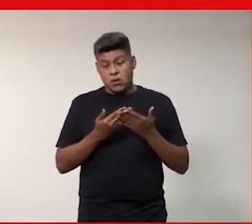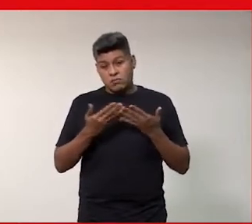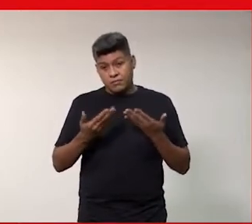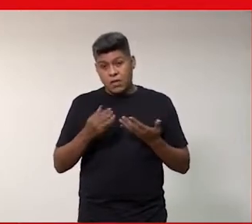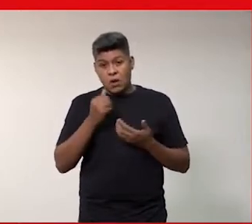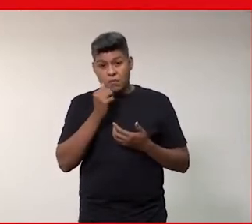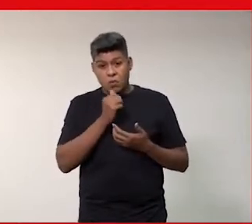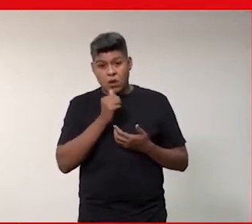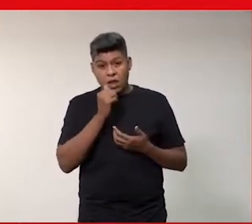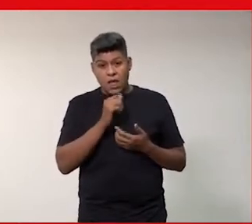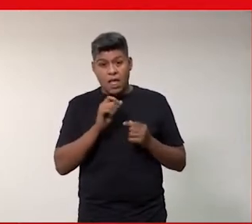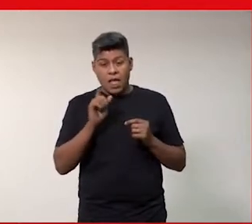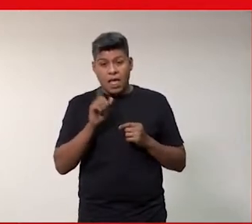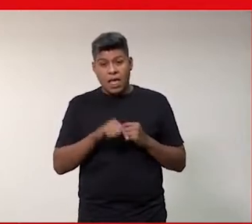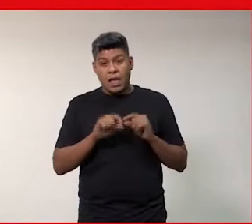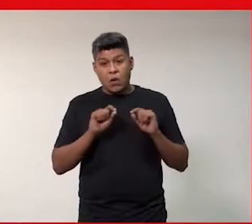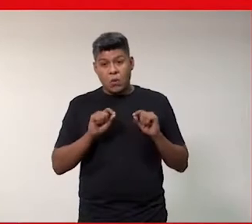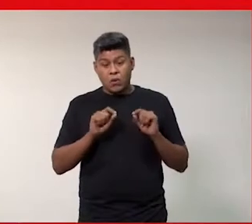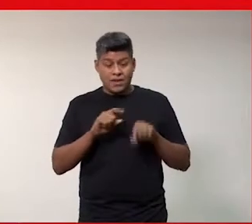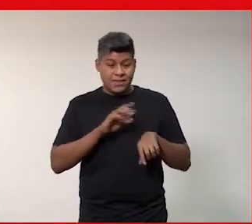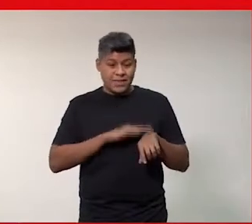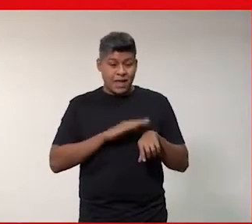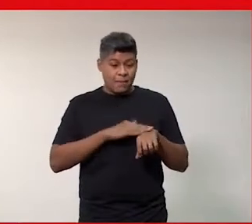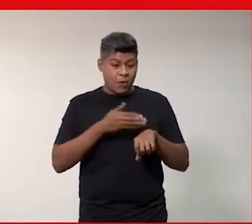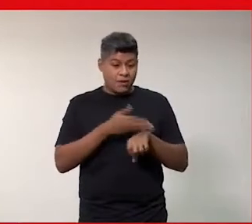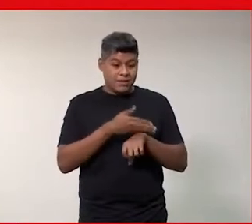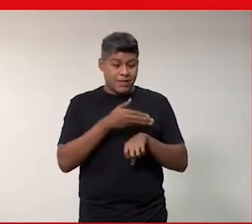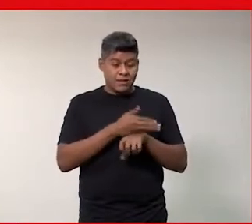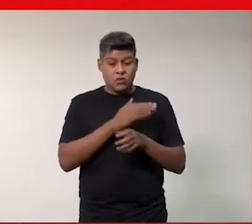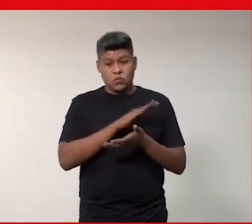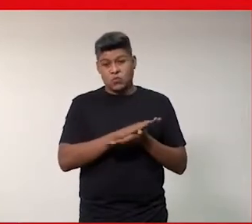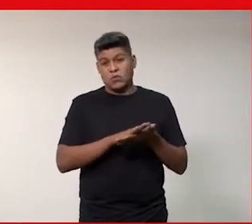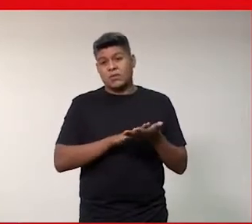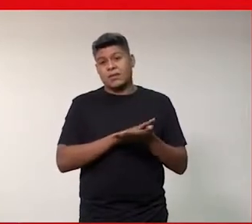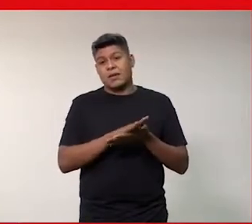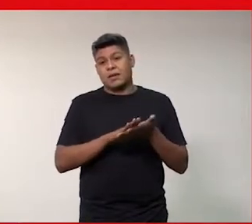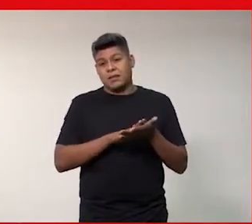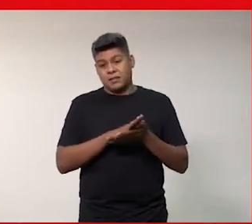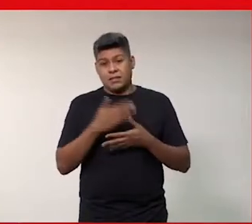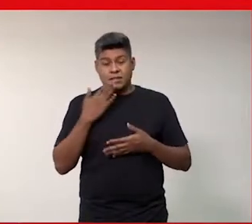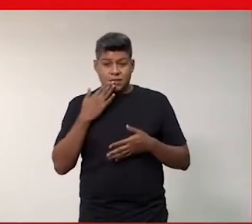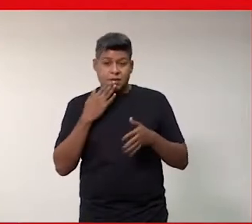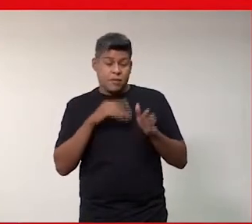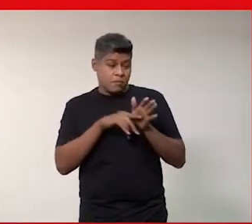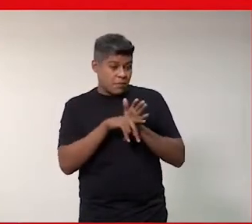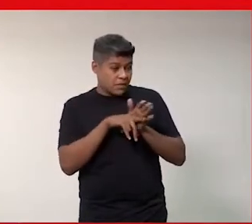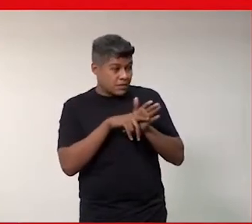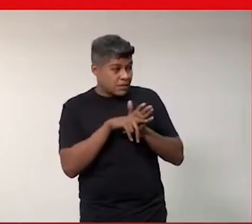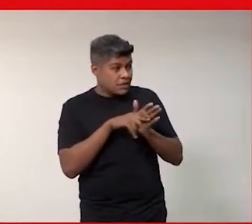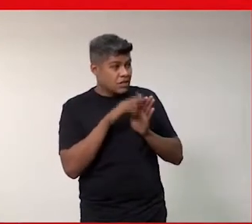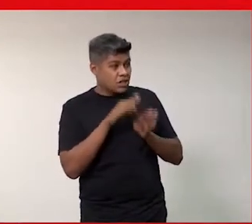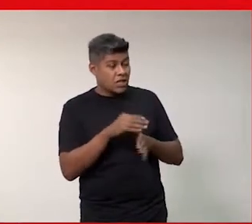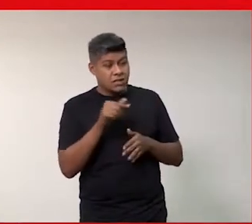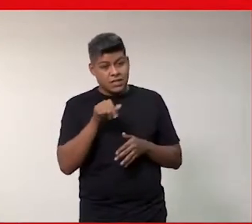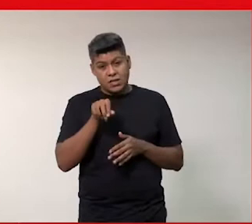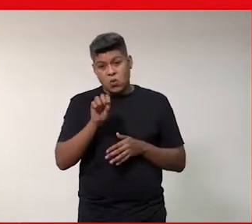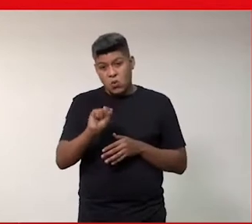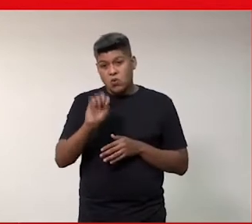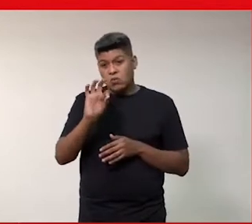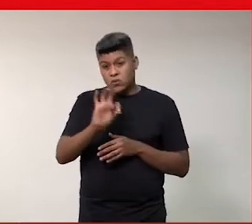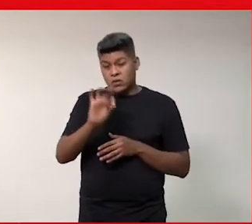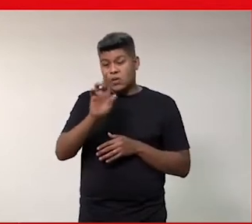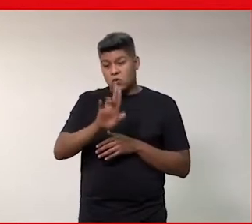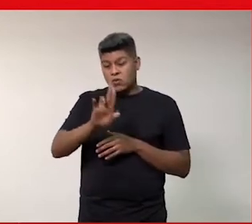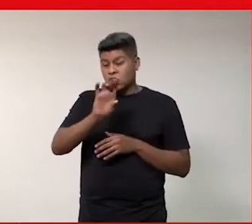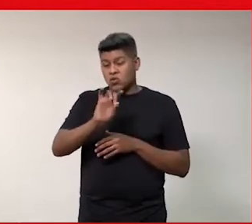fica ainda com menos tempo de acesso, naturalmente, segundo aqui a pesquisa, já que 78% acessa só pelo